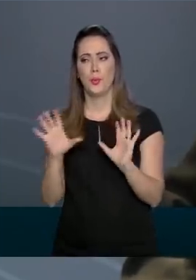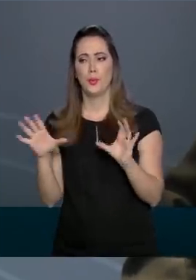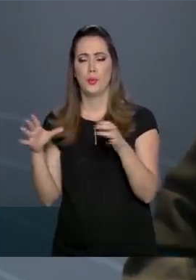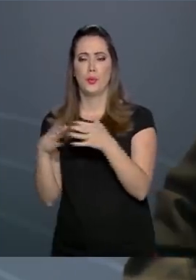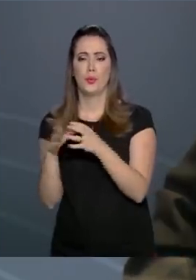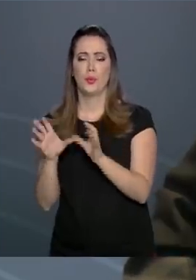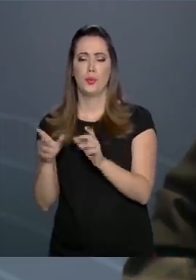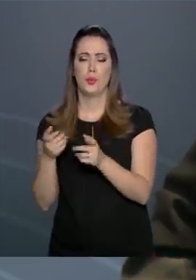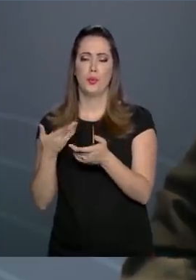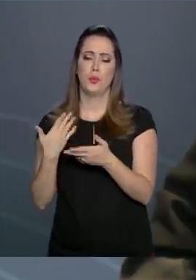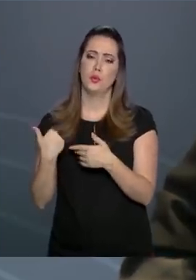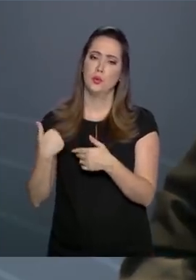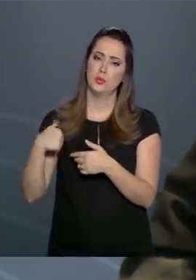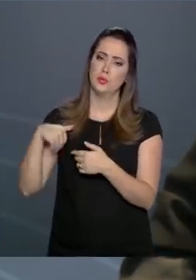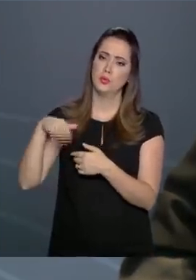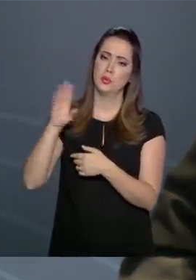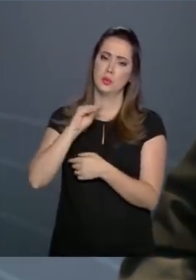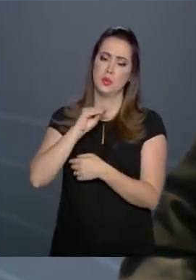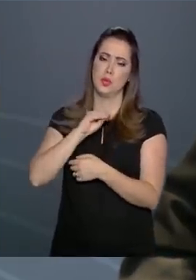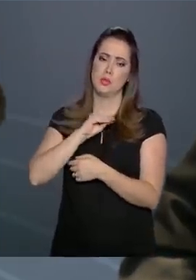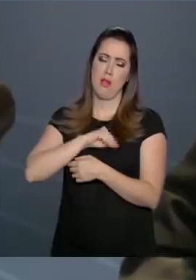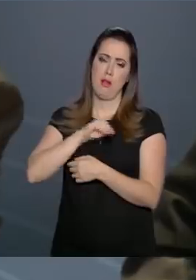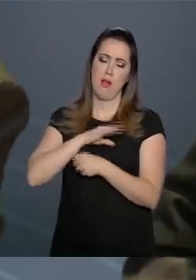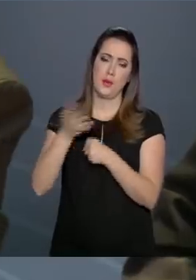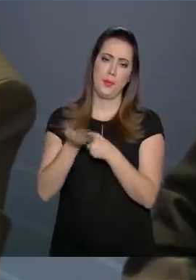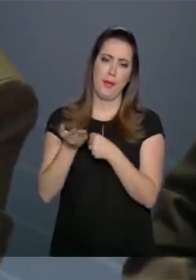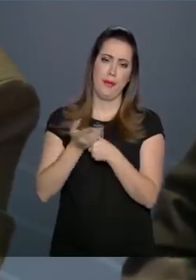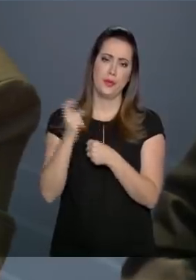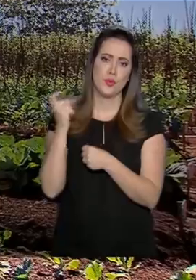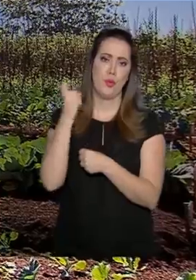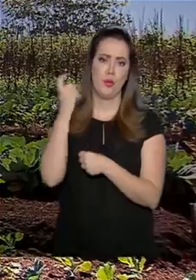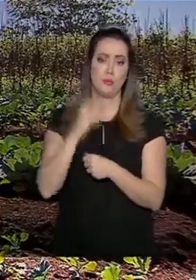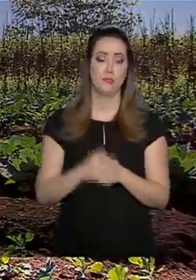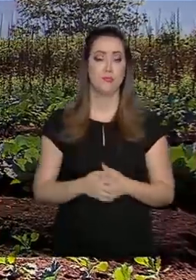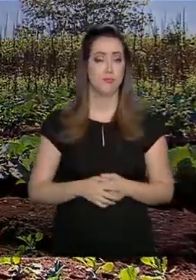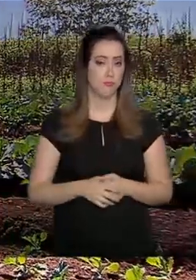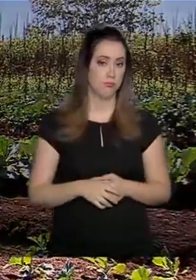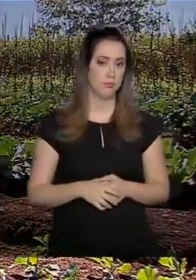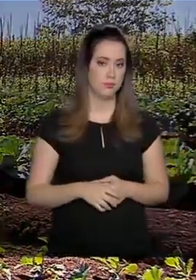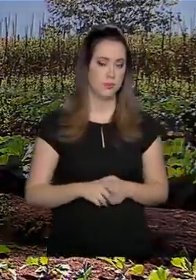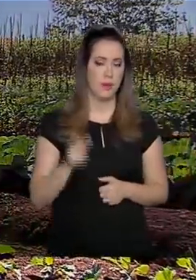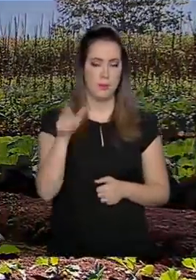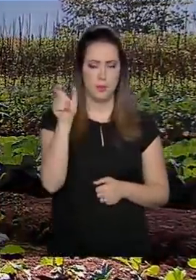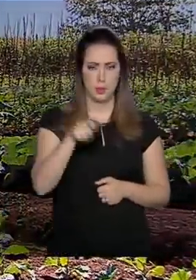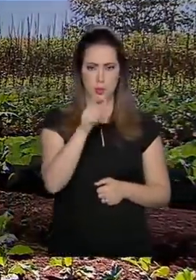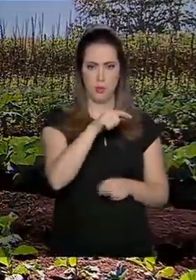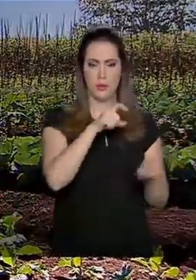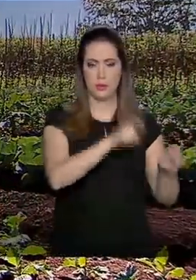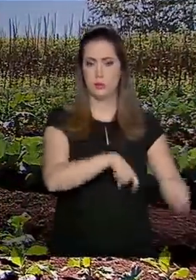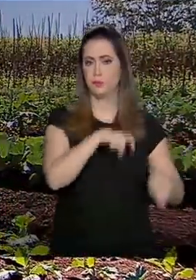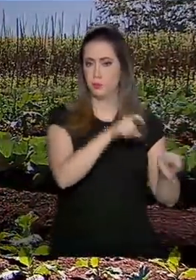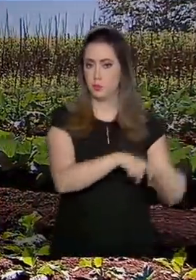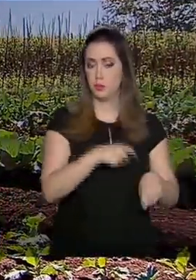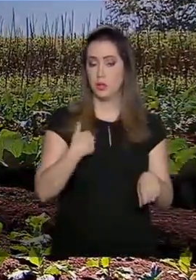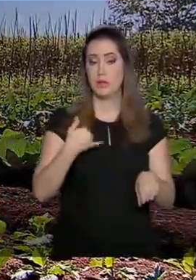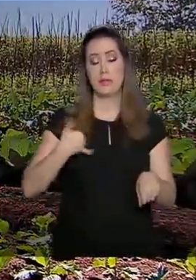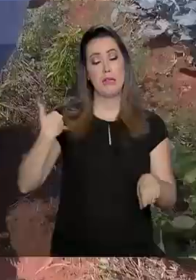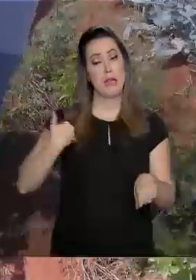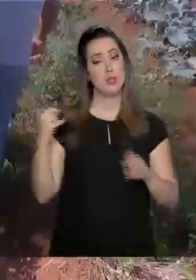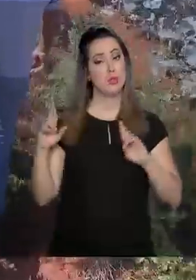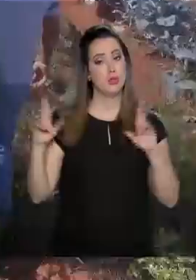os segmentos de renda média e renda mais alta. Quem trabalha no campo terá idade diferenciada de